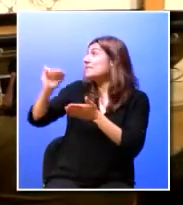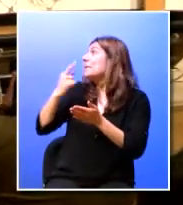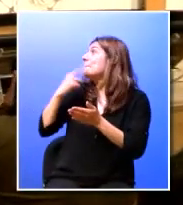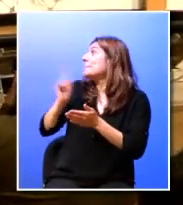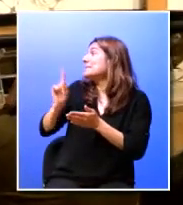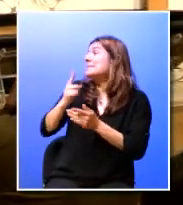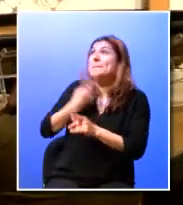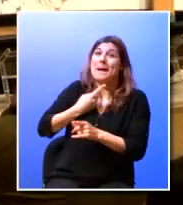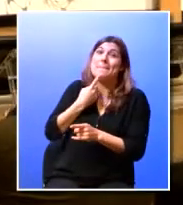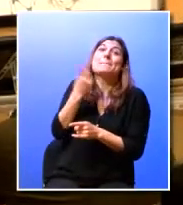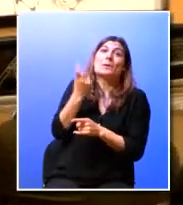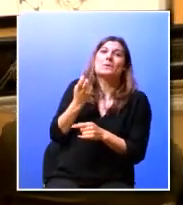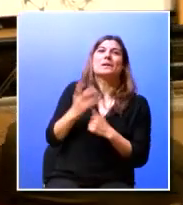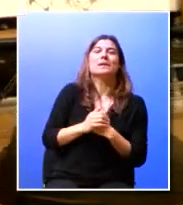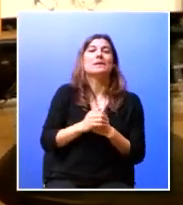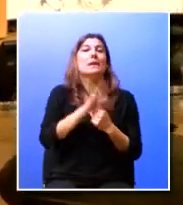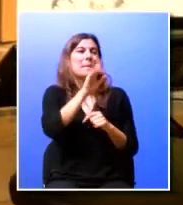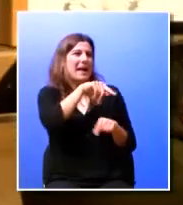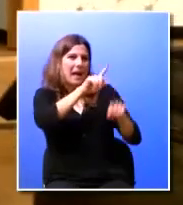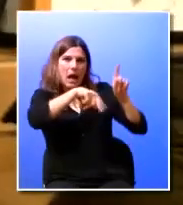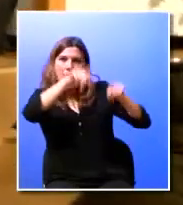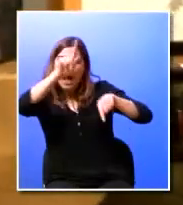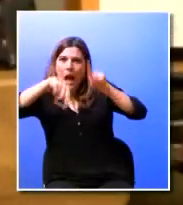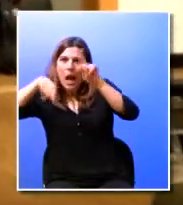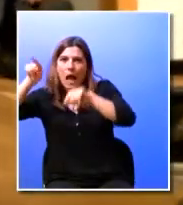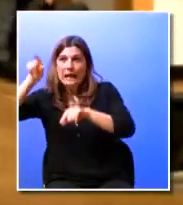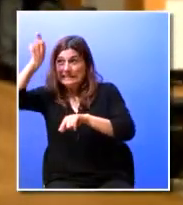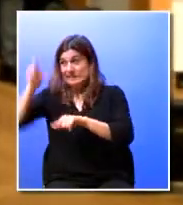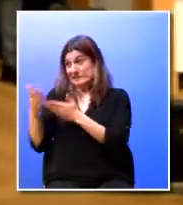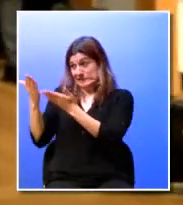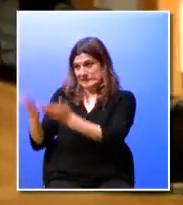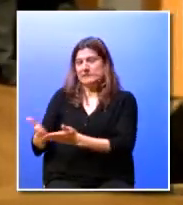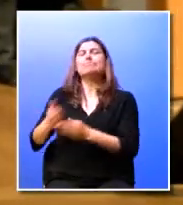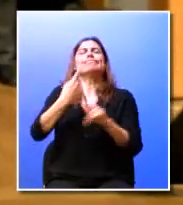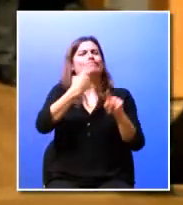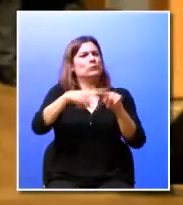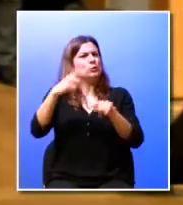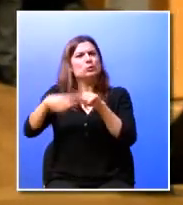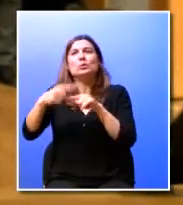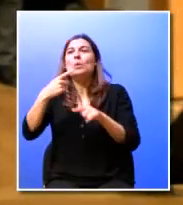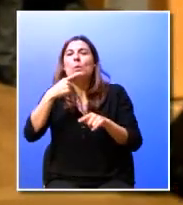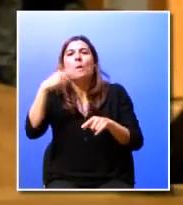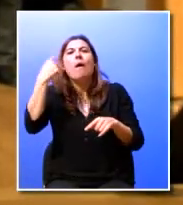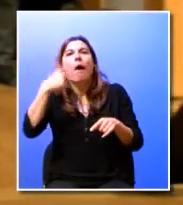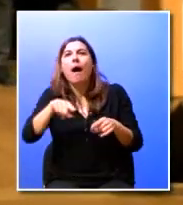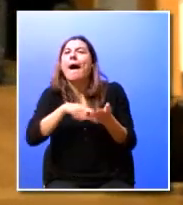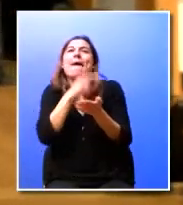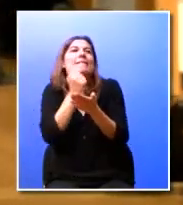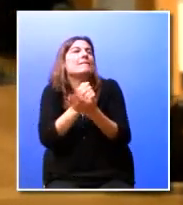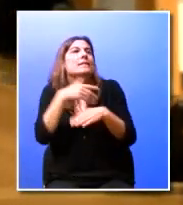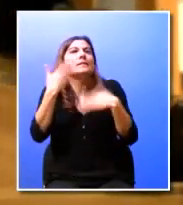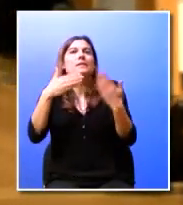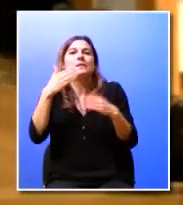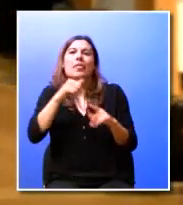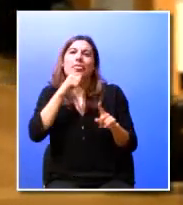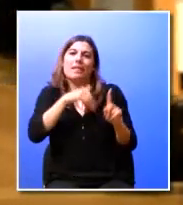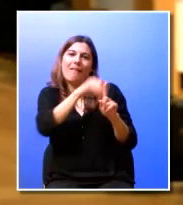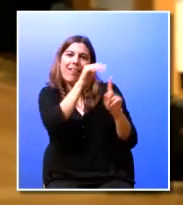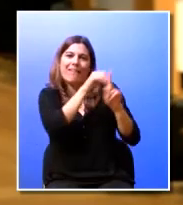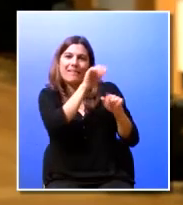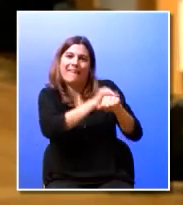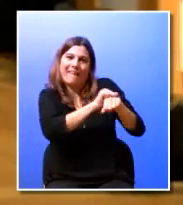tinha de perguntar pronto as variações desta espécie são imensas temos como sempre os lambobotas